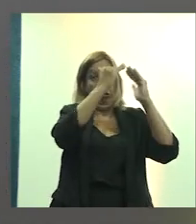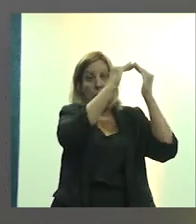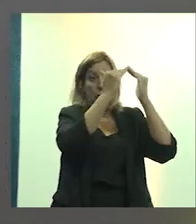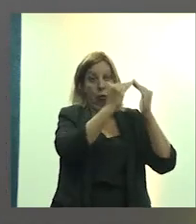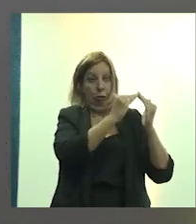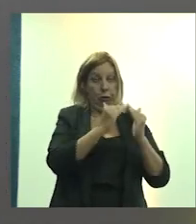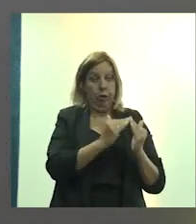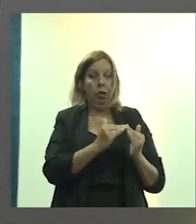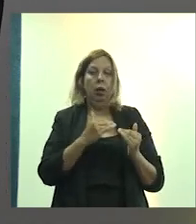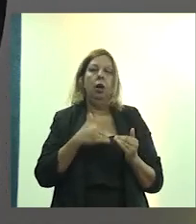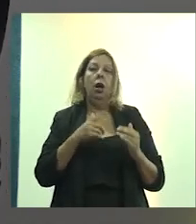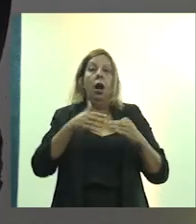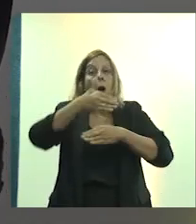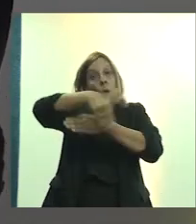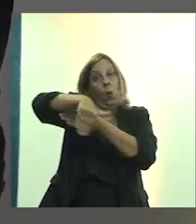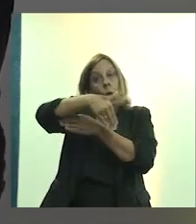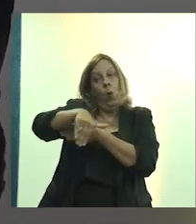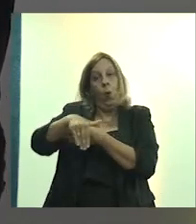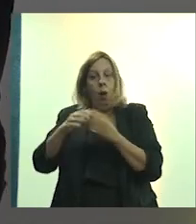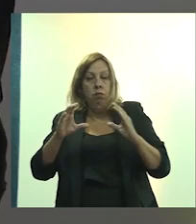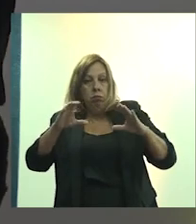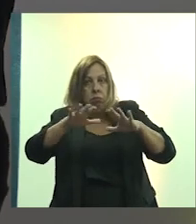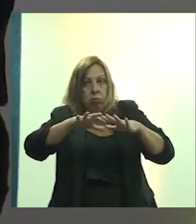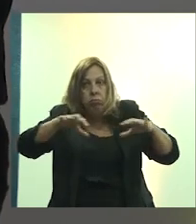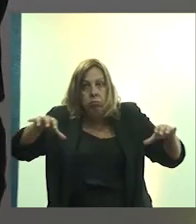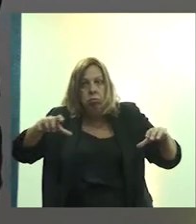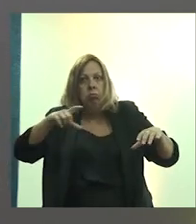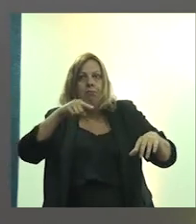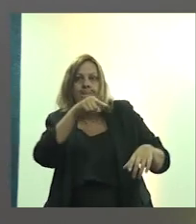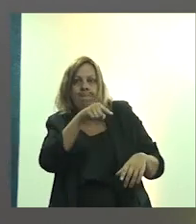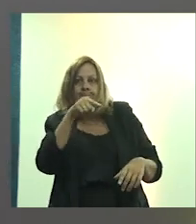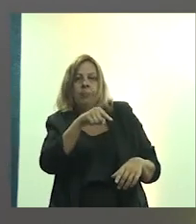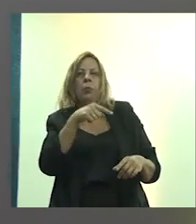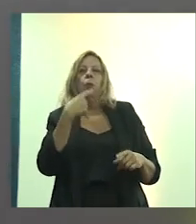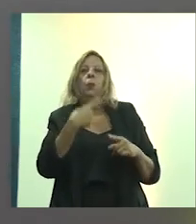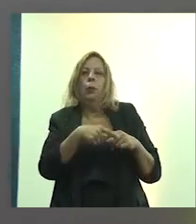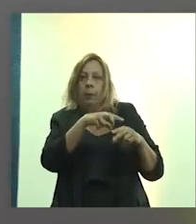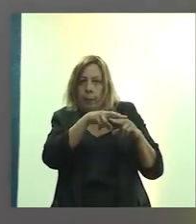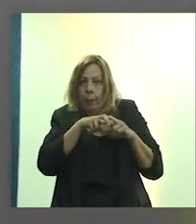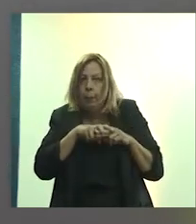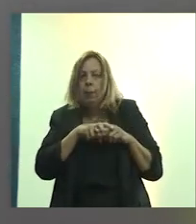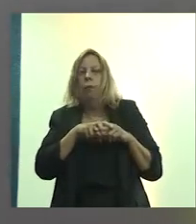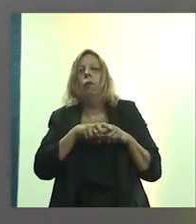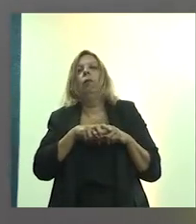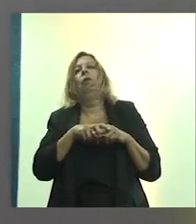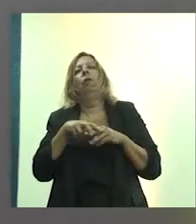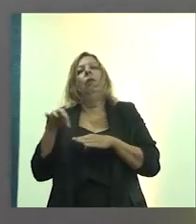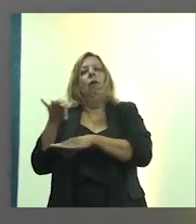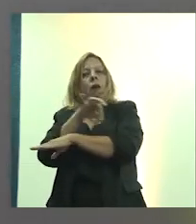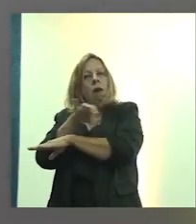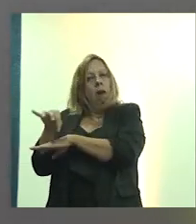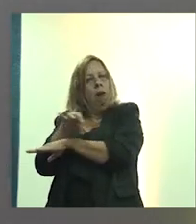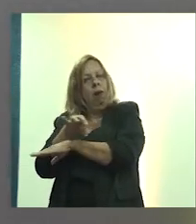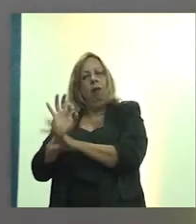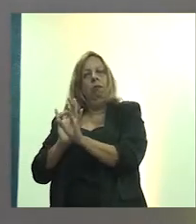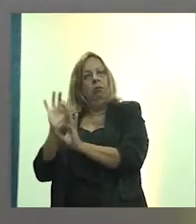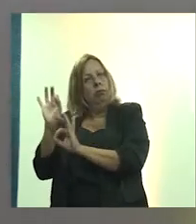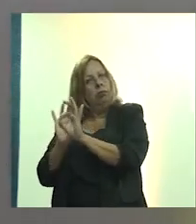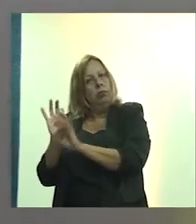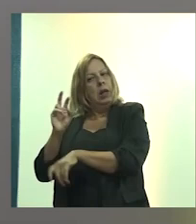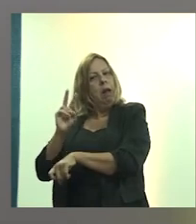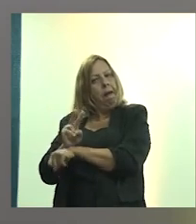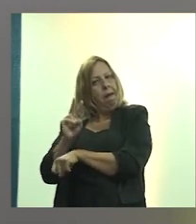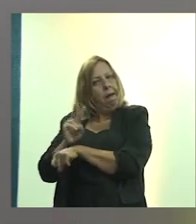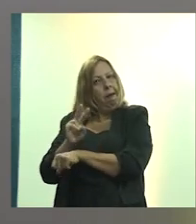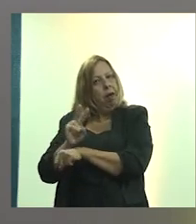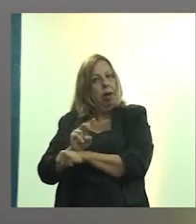uma rua, enfim, em função de ações de arquitetos urbanistas. Então, o que eles chamavam